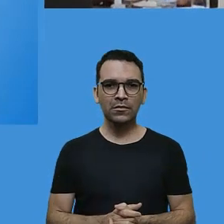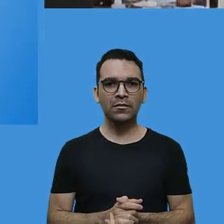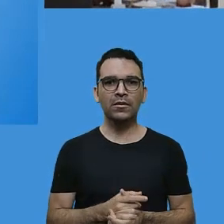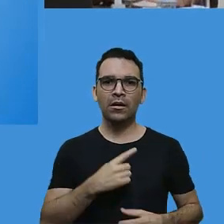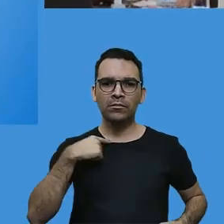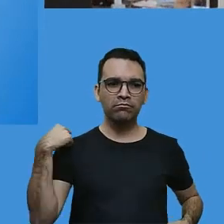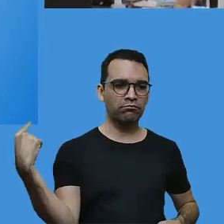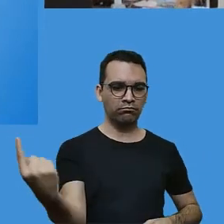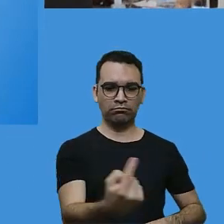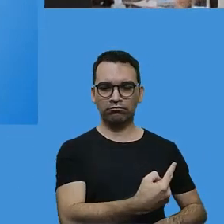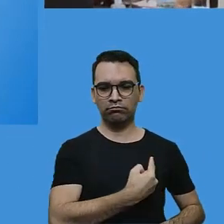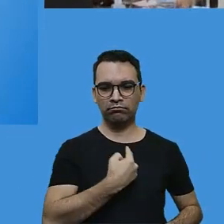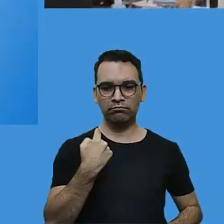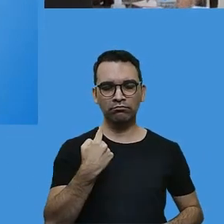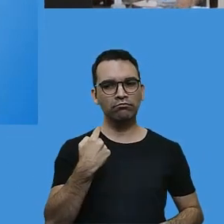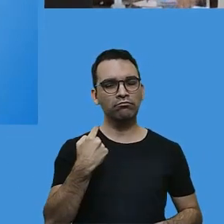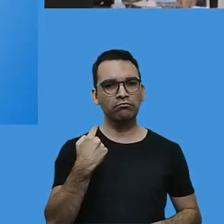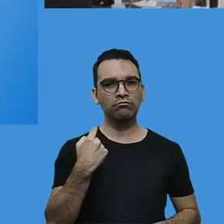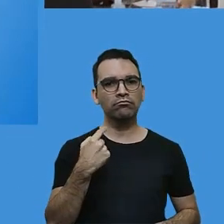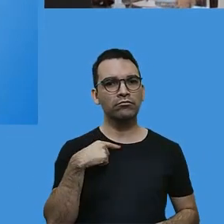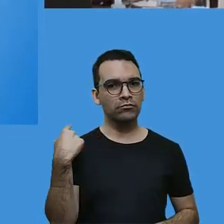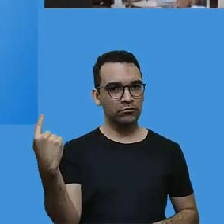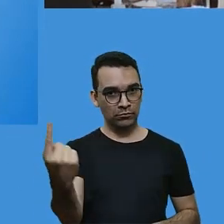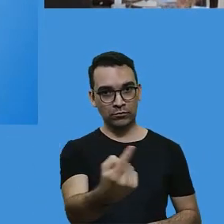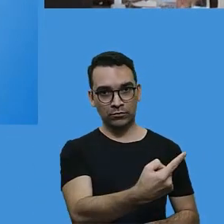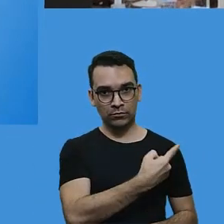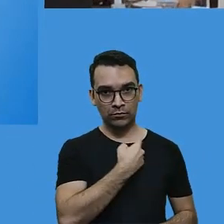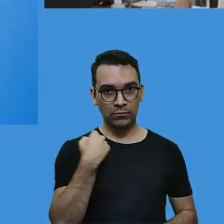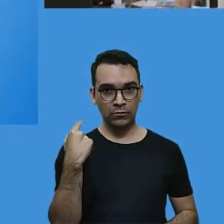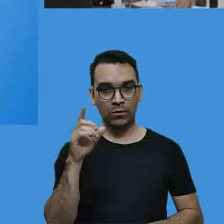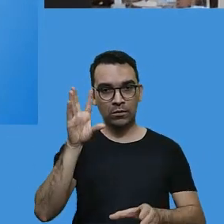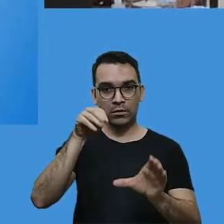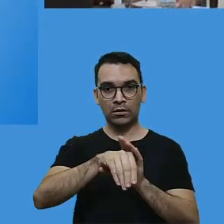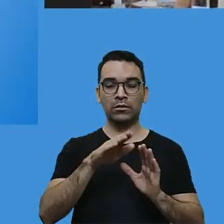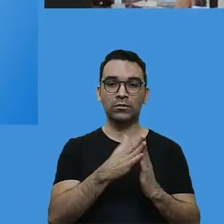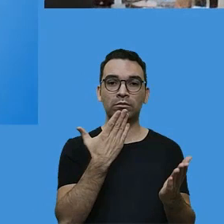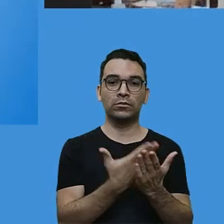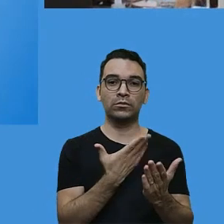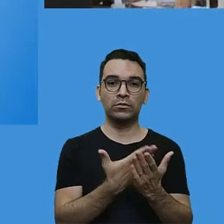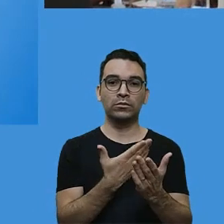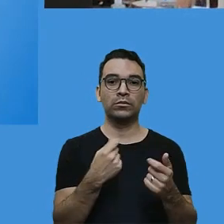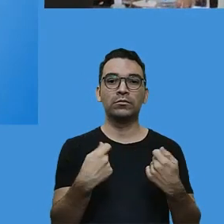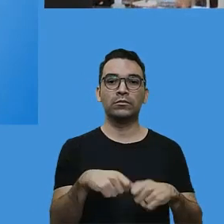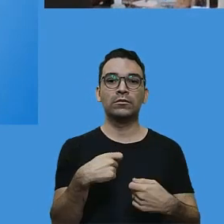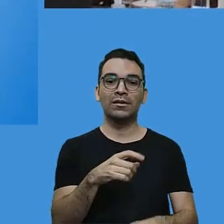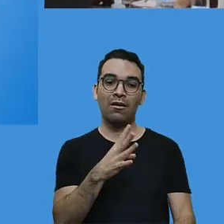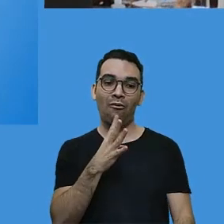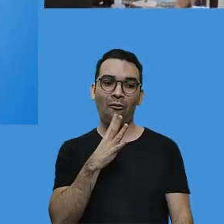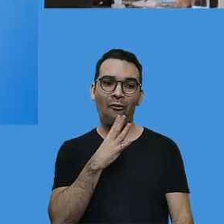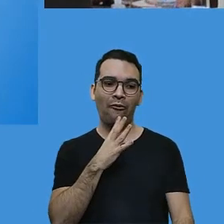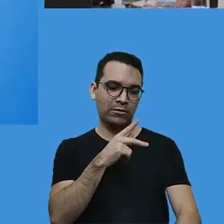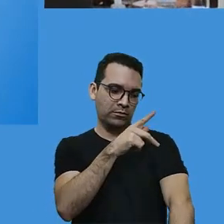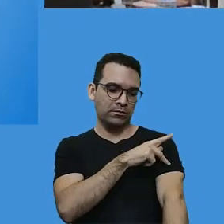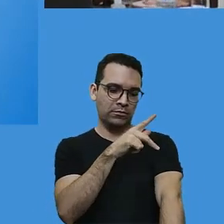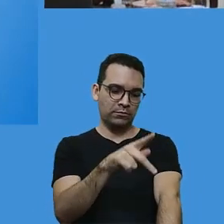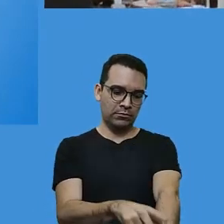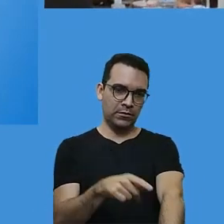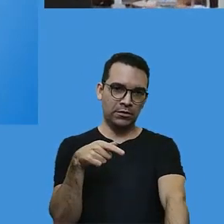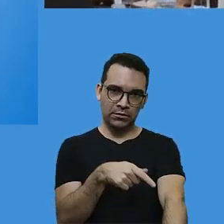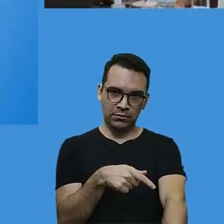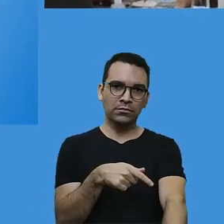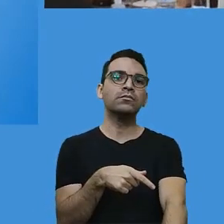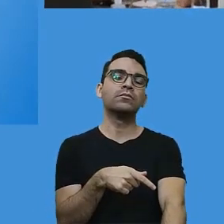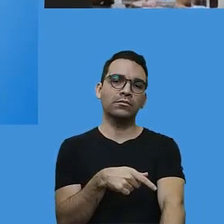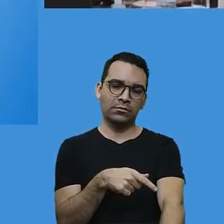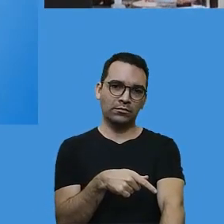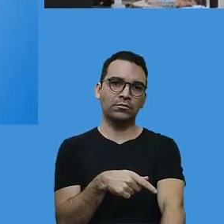para que nós todos, e aqui eu estou dizendo de todos, do universo escolar, temos que ter o conhecimento pedagógico. E isso fez com que a gente,